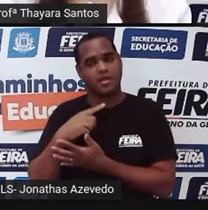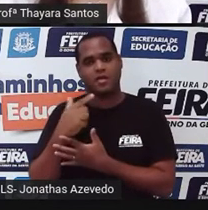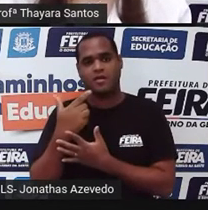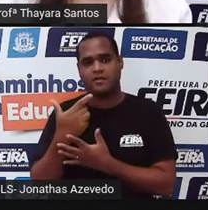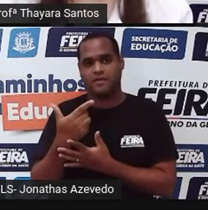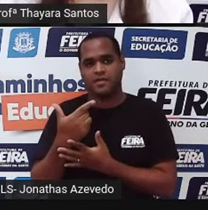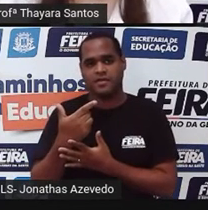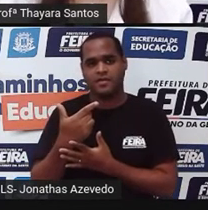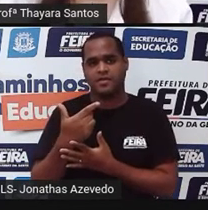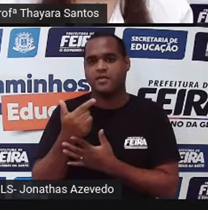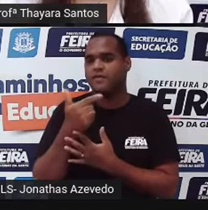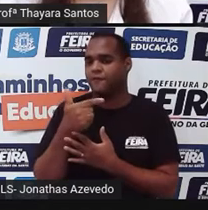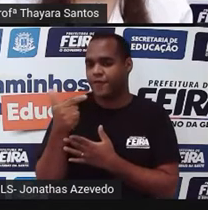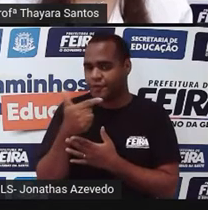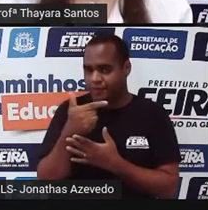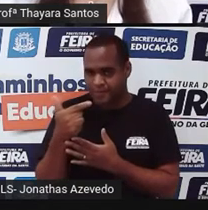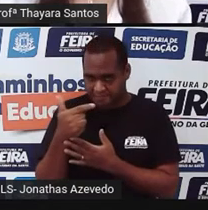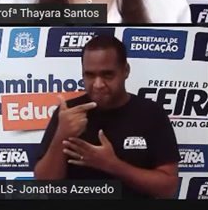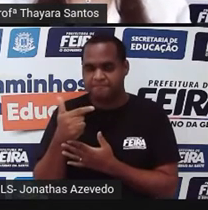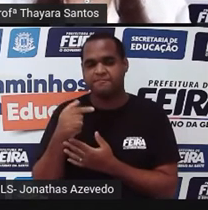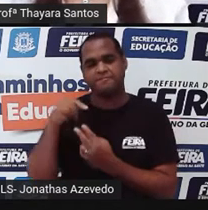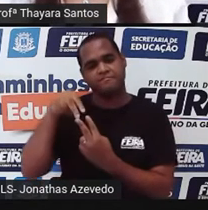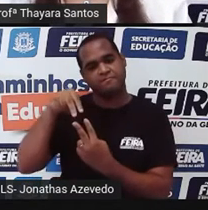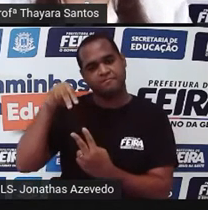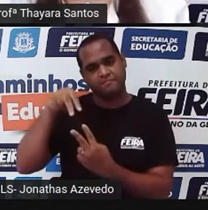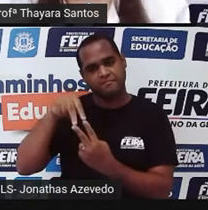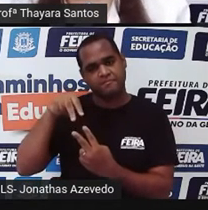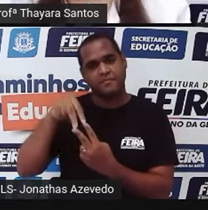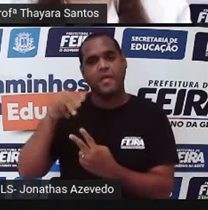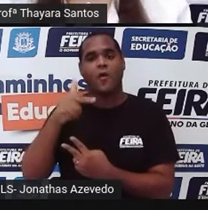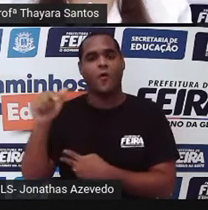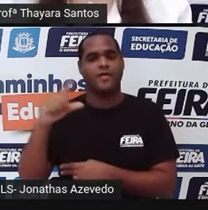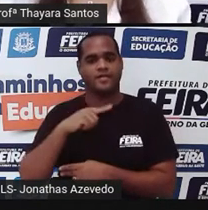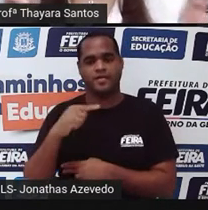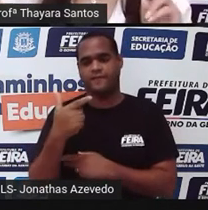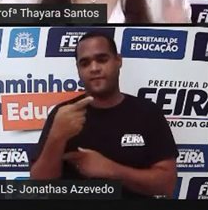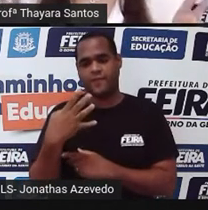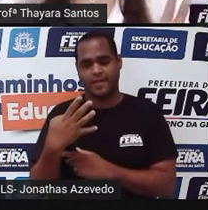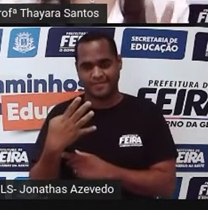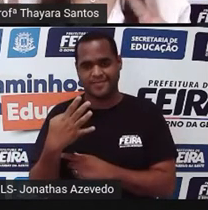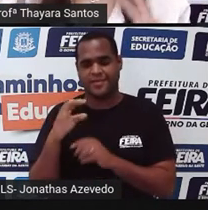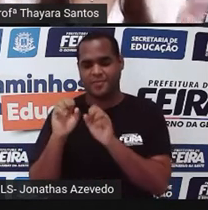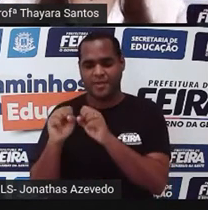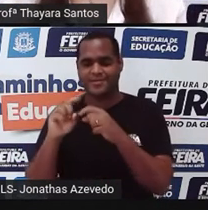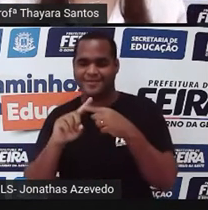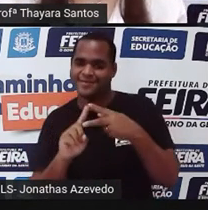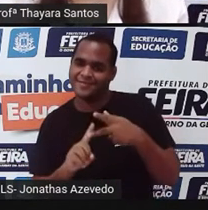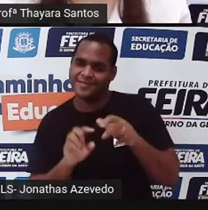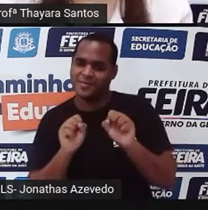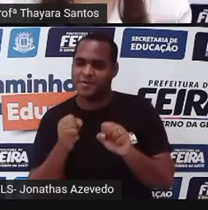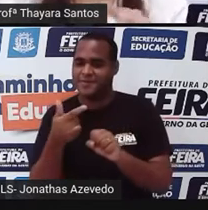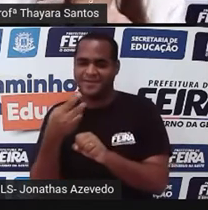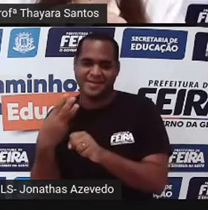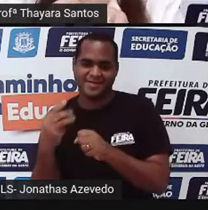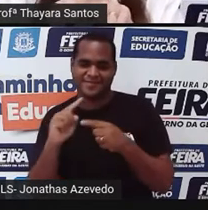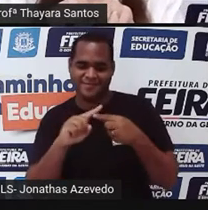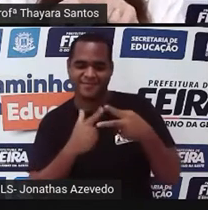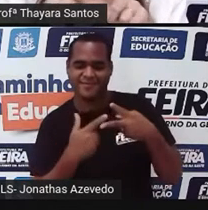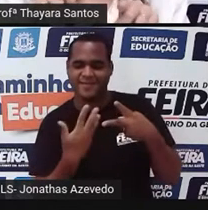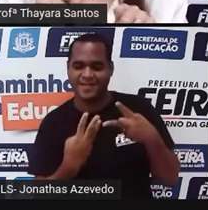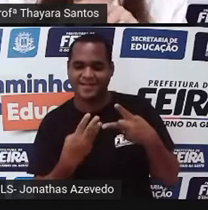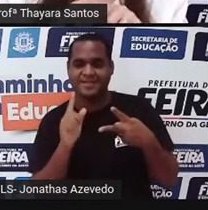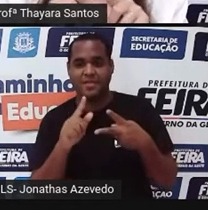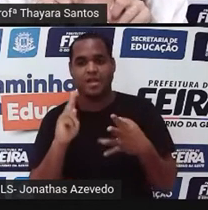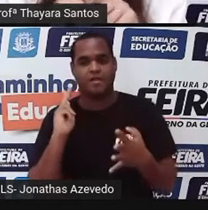gerada com 22 cromossomos e a outra com 24. Era pra ser as duas, né? Cada uma com 23. Só que por causa desse